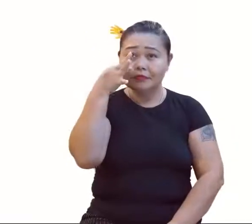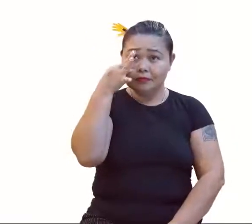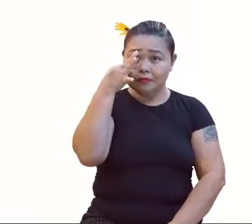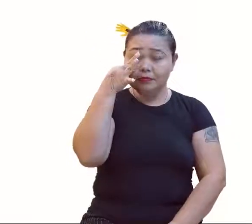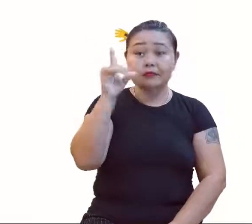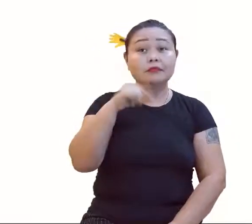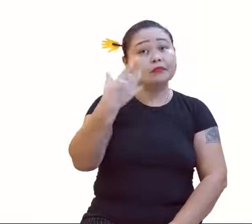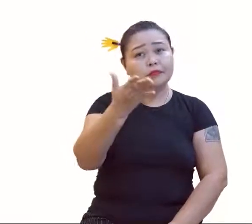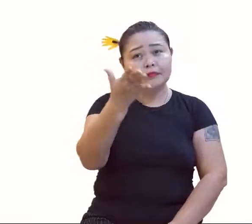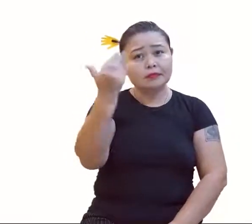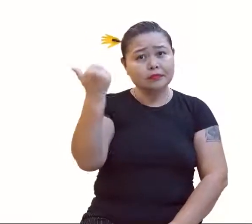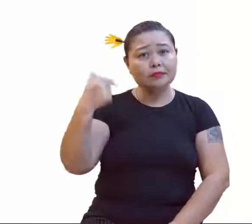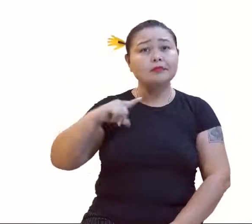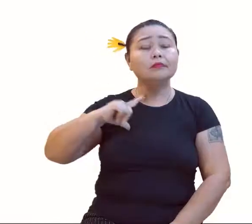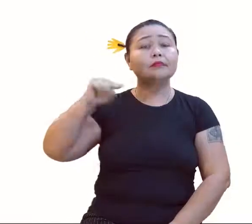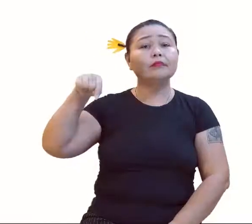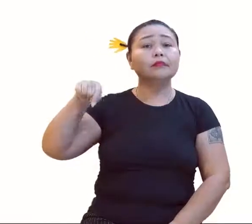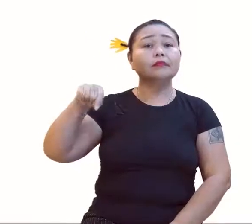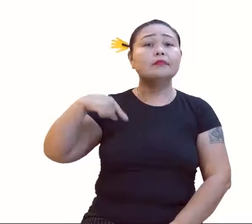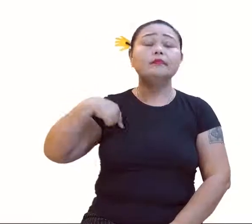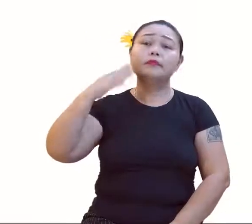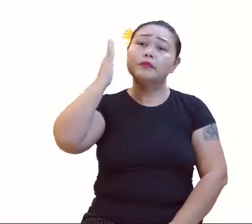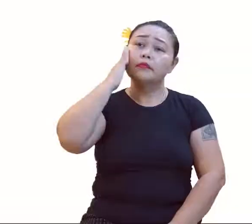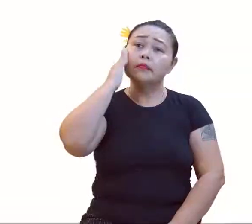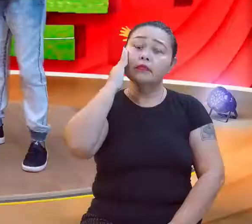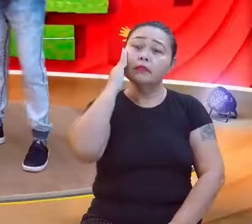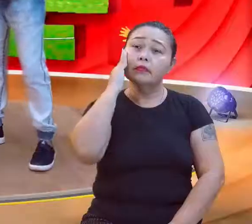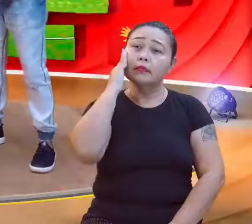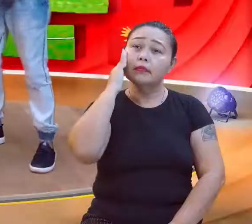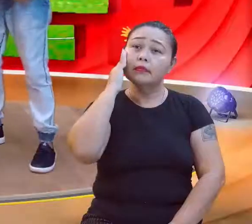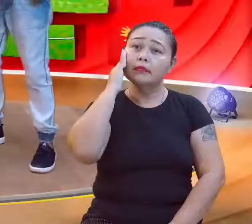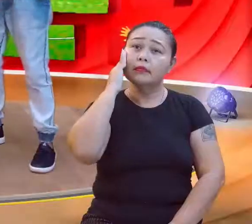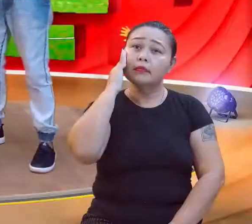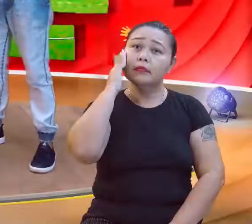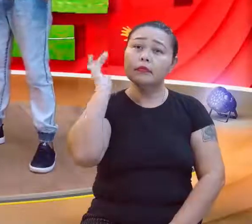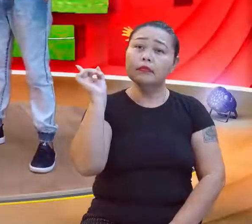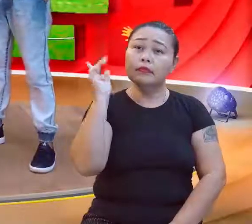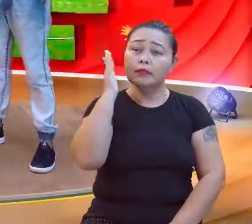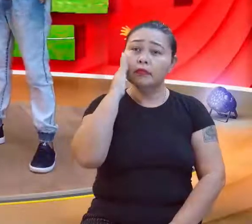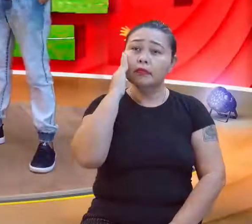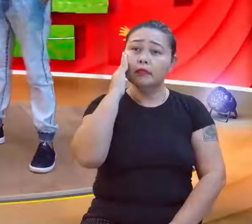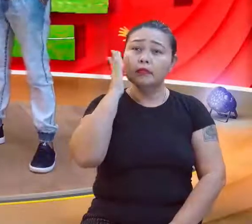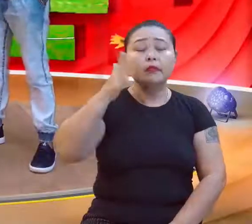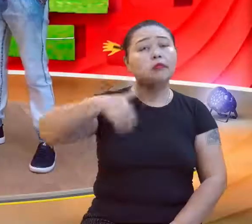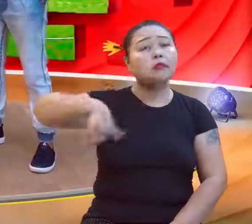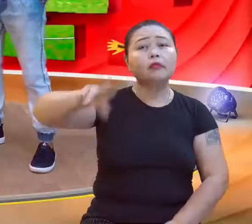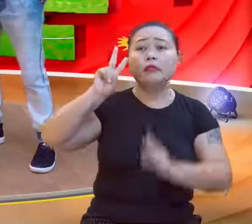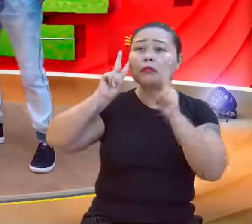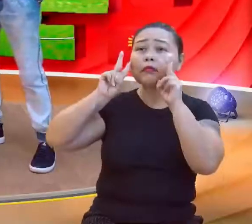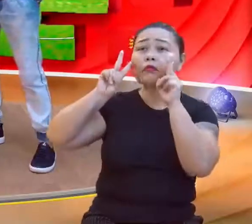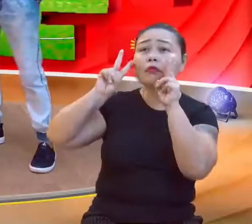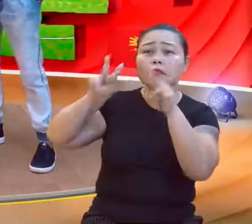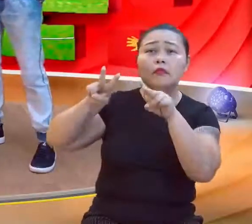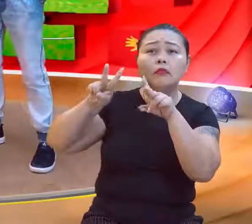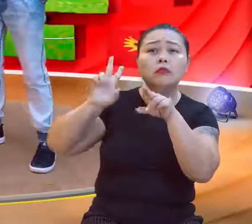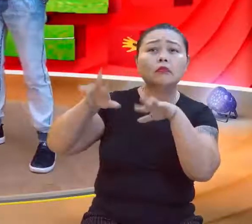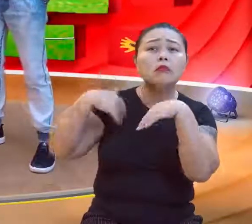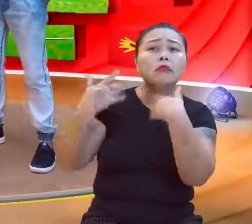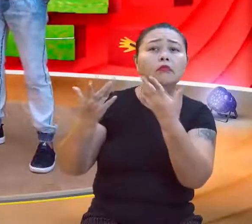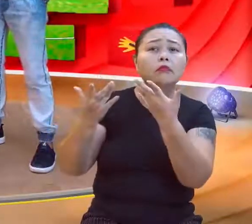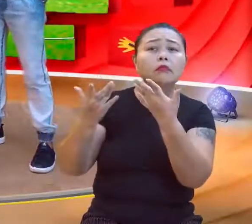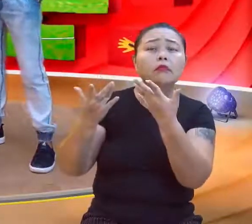Escola Primavera. Sabe o eu estou enxergando aqui? E além da escola, o nosso